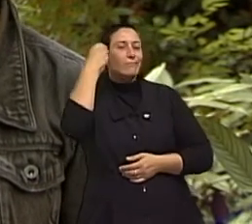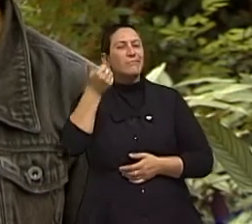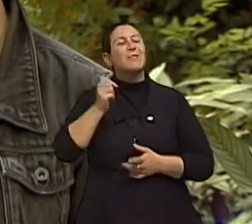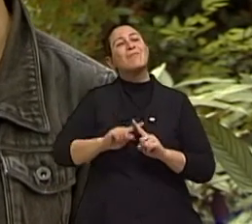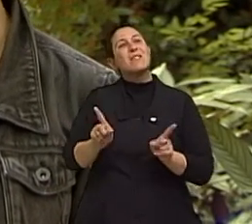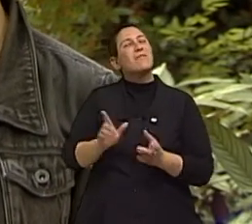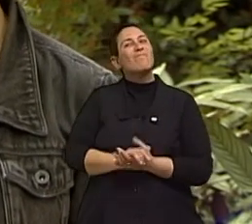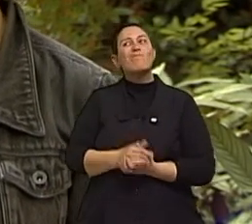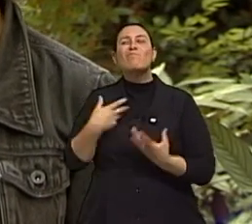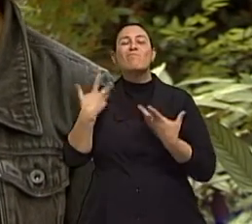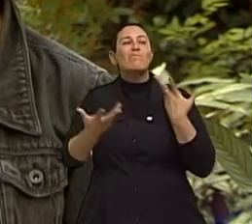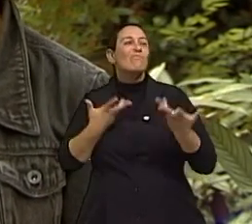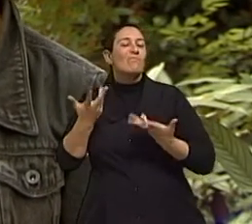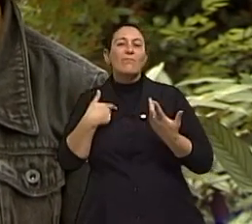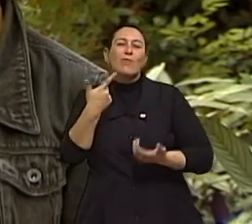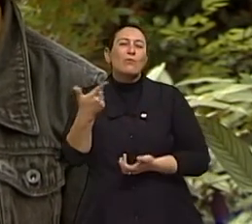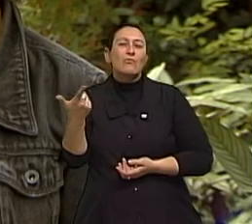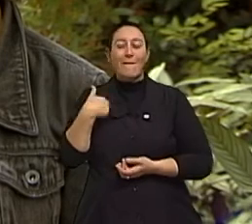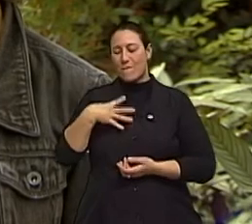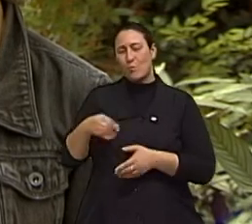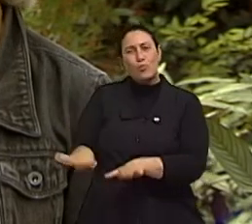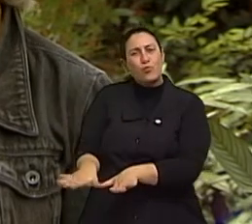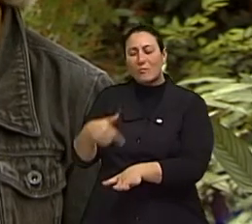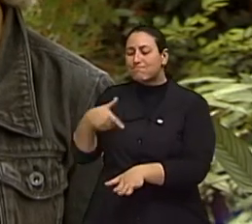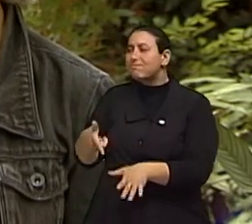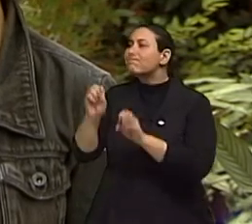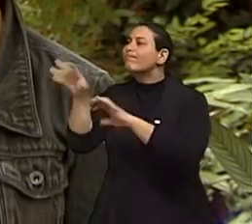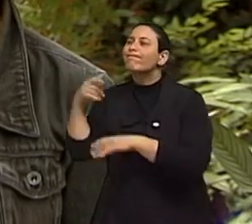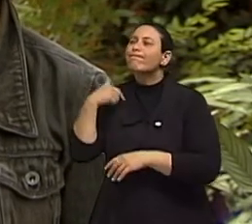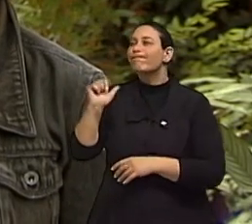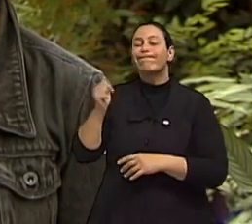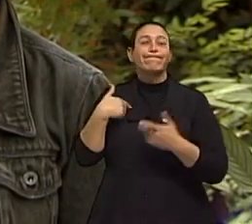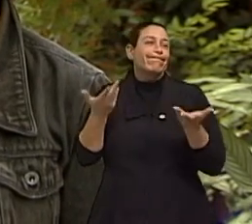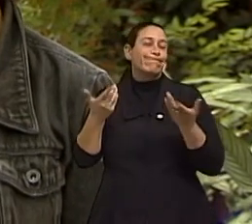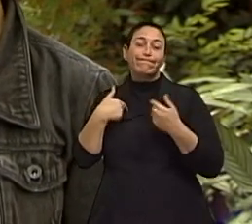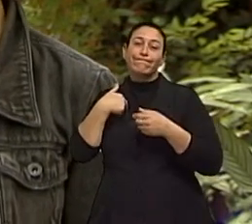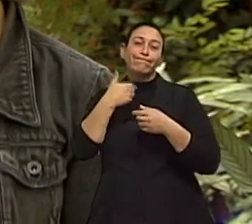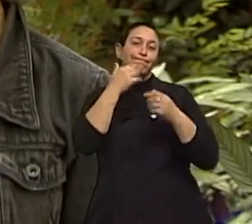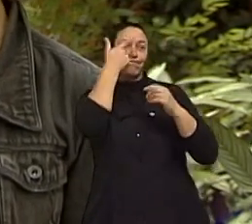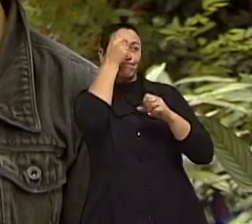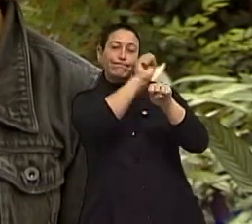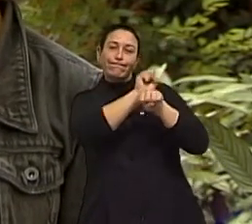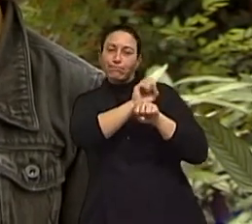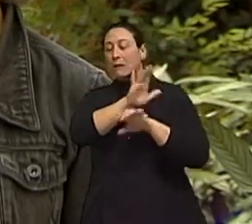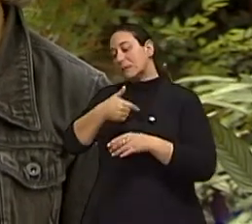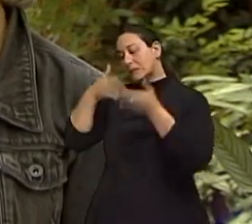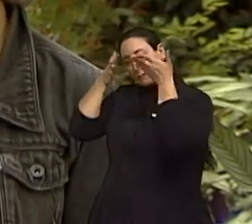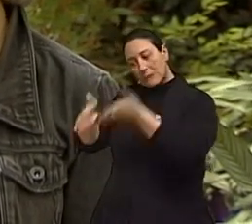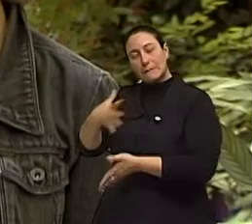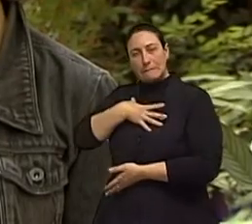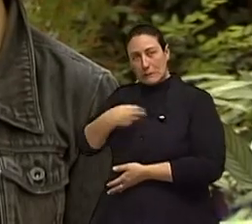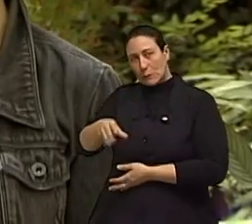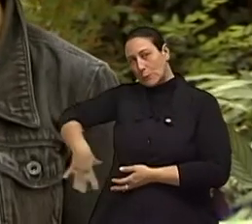alguém de confiança com quem eu pudesse deixá-los. Então, durante alguns anos, eu me dediquei a eles. Quando voltei, aí fiz